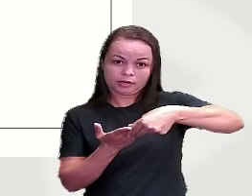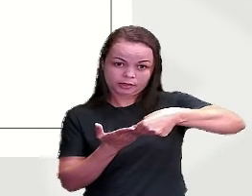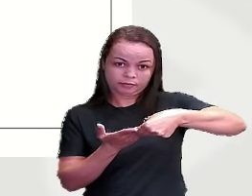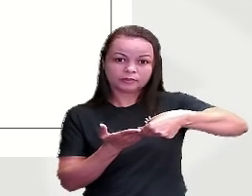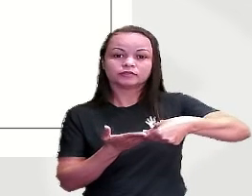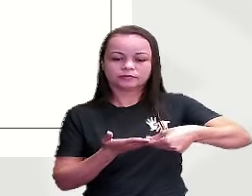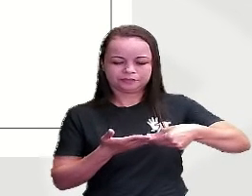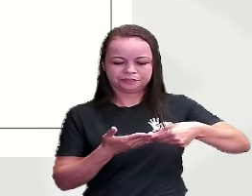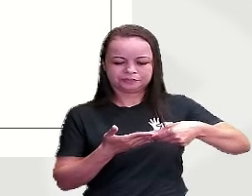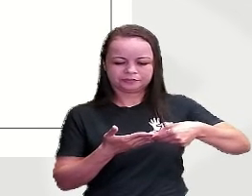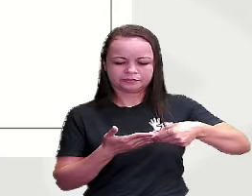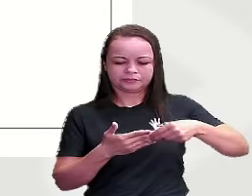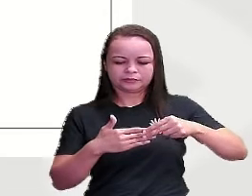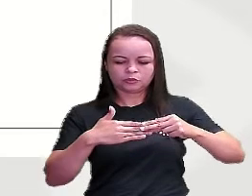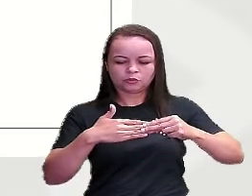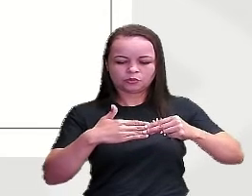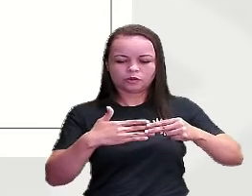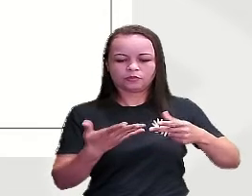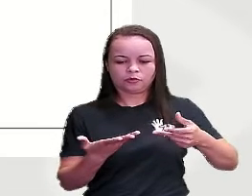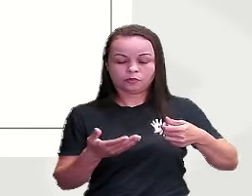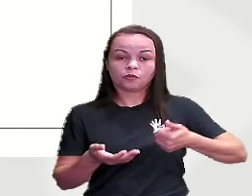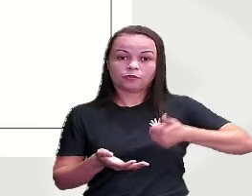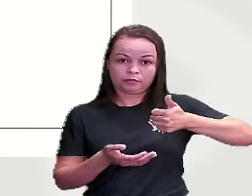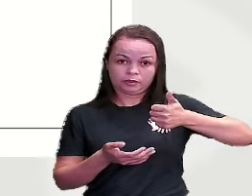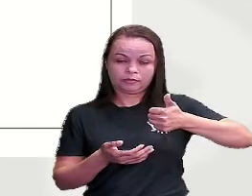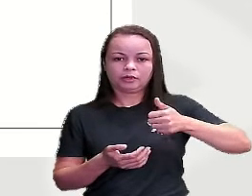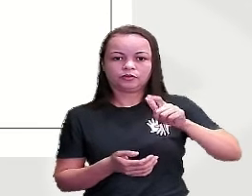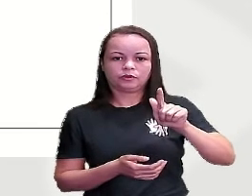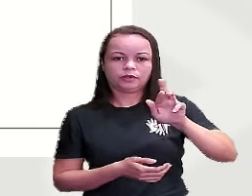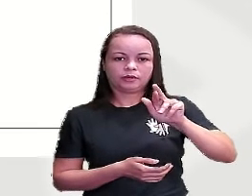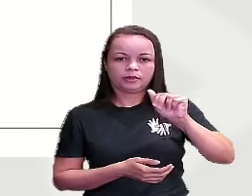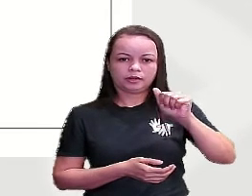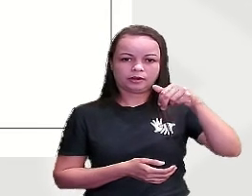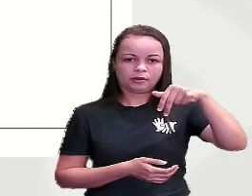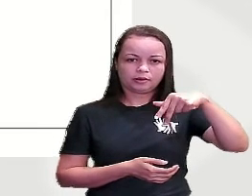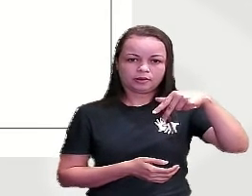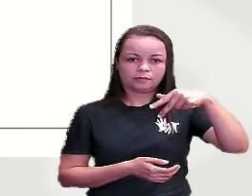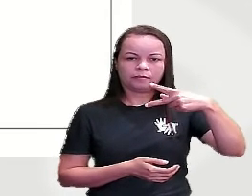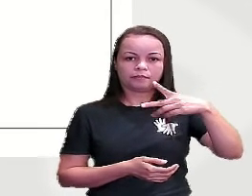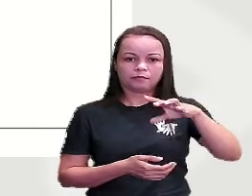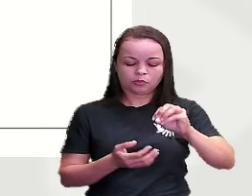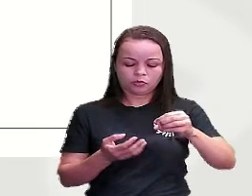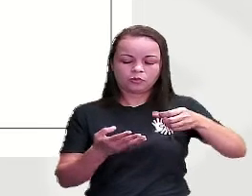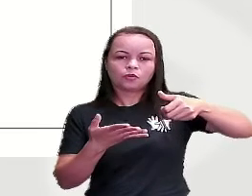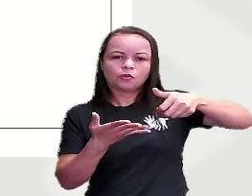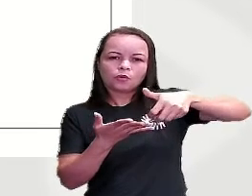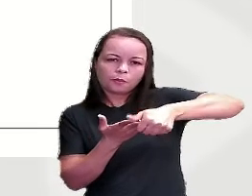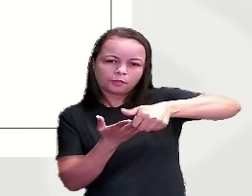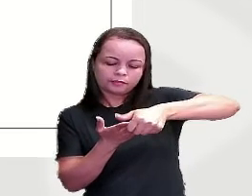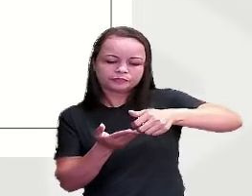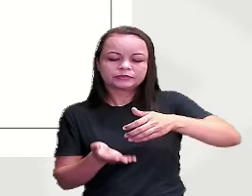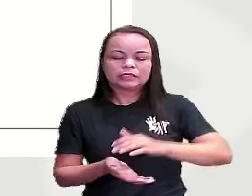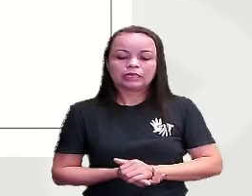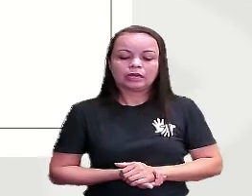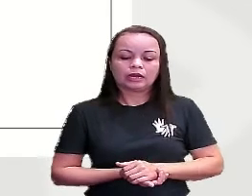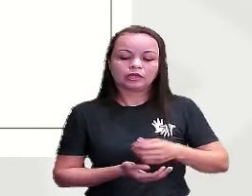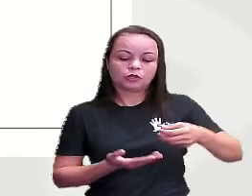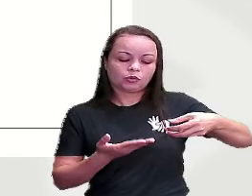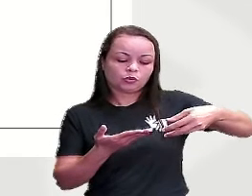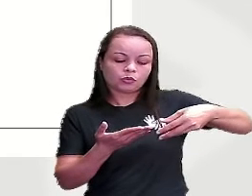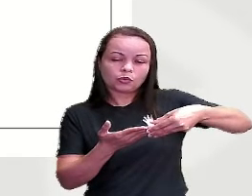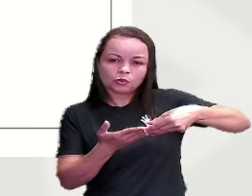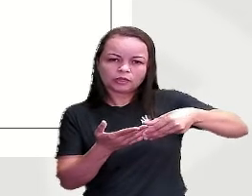O grampo, aliás O primeiro é o grampo O segundo é o clips E o terceiro É aqueles